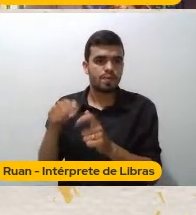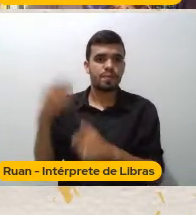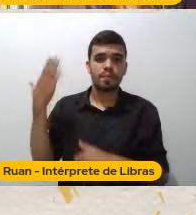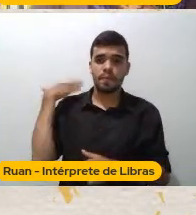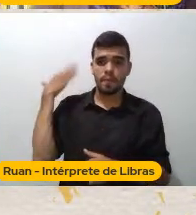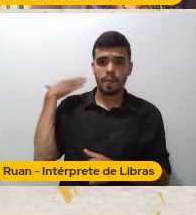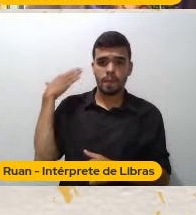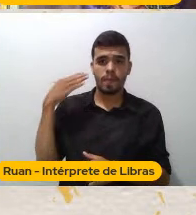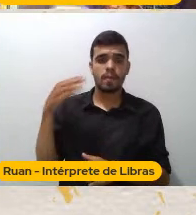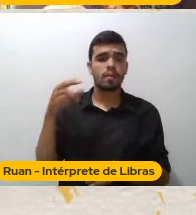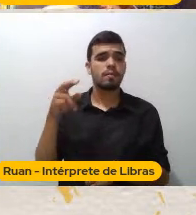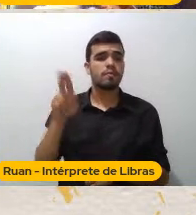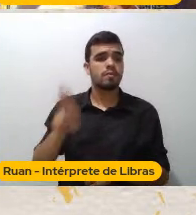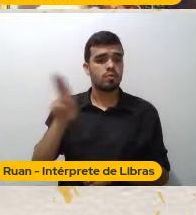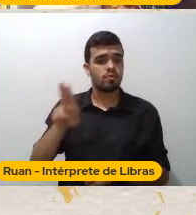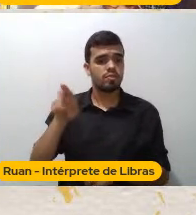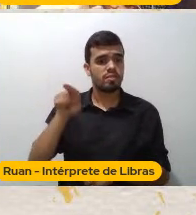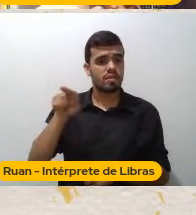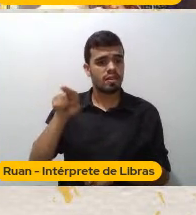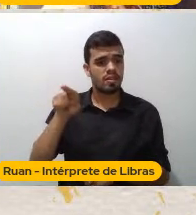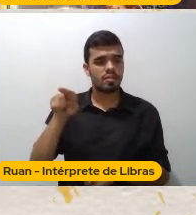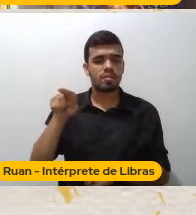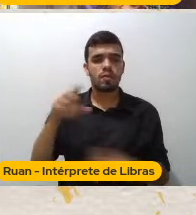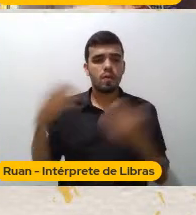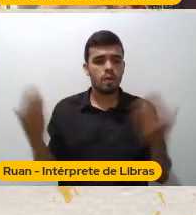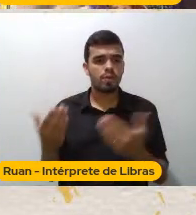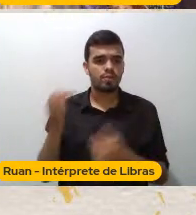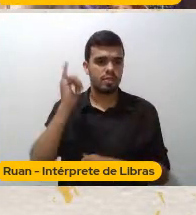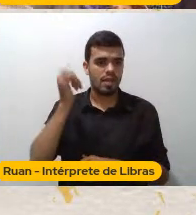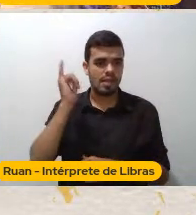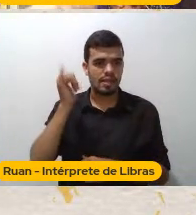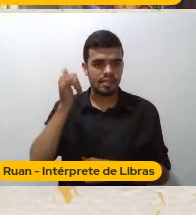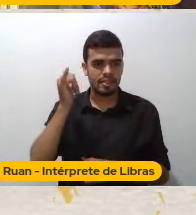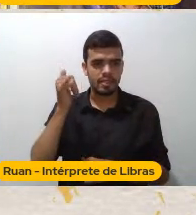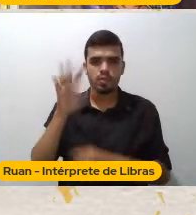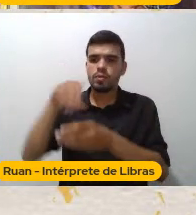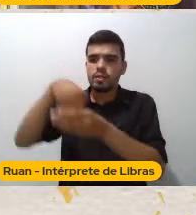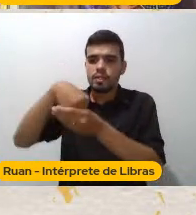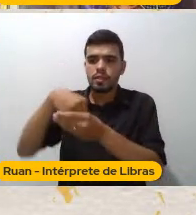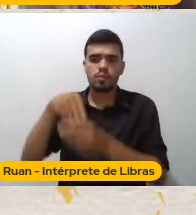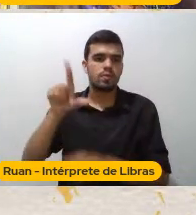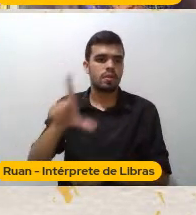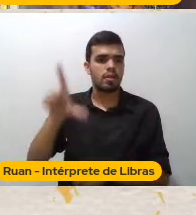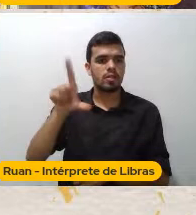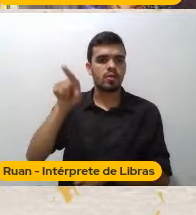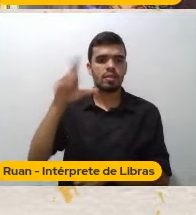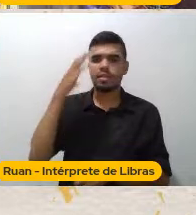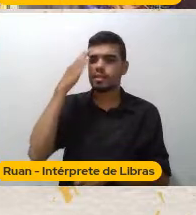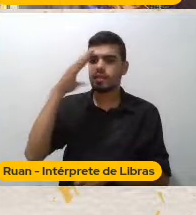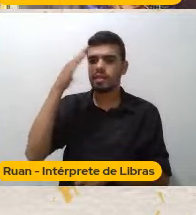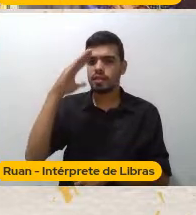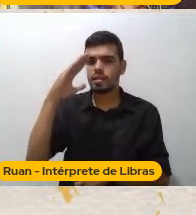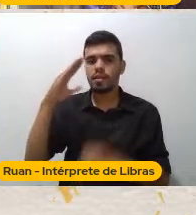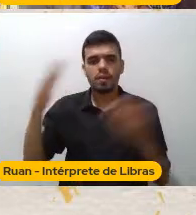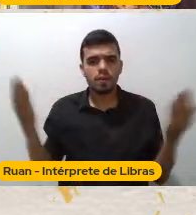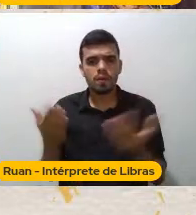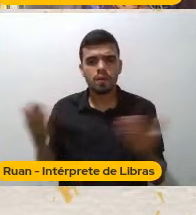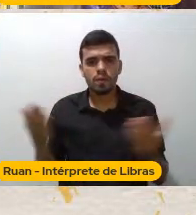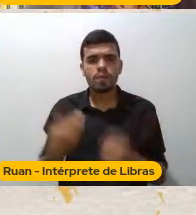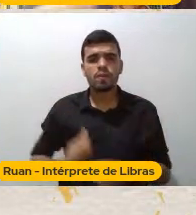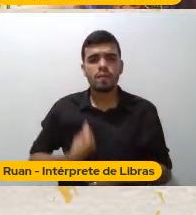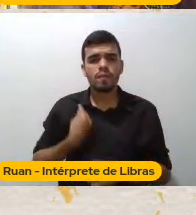E agora estão Se narrando Essas minorias políticas Pela literatura Isso é a compreensão Da realidade Por que? Porque conseguem